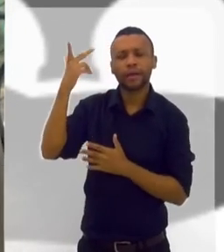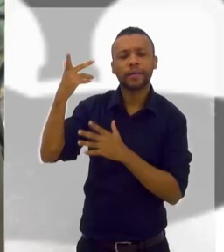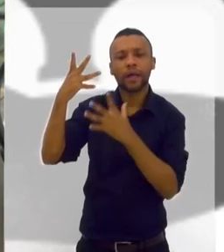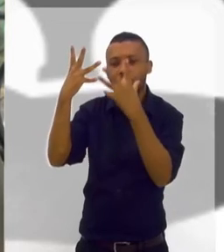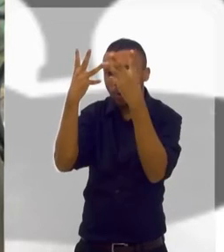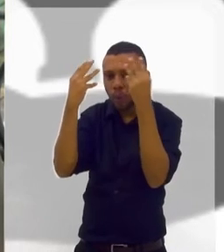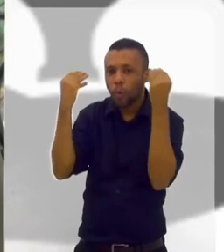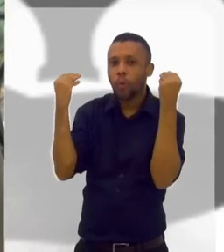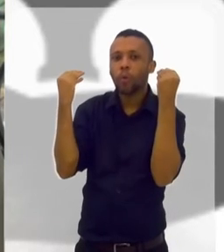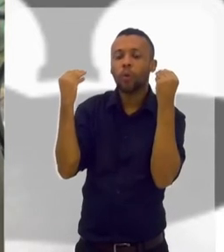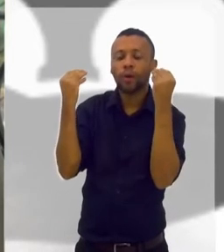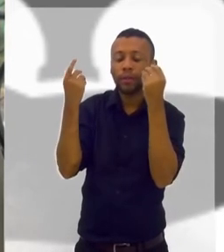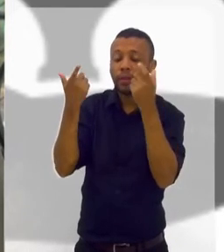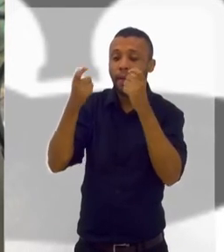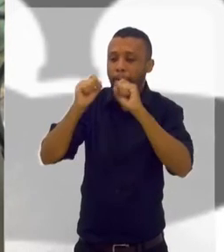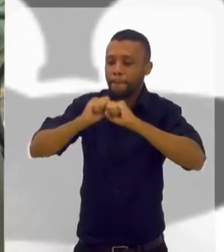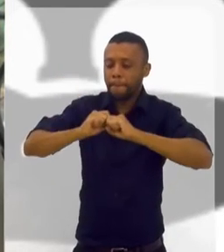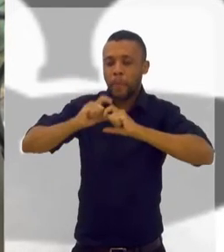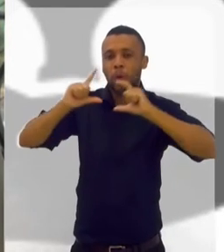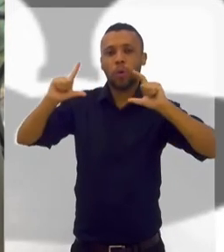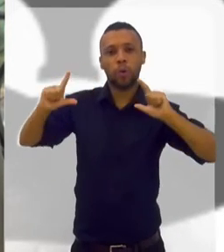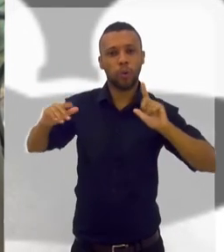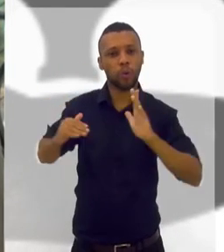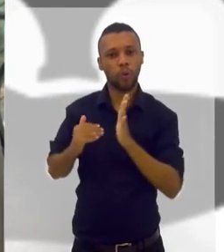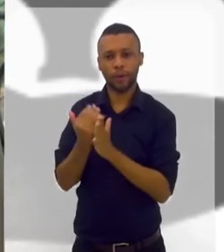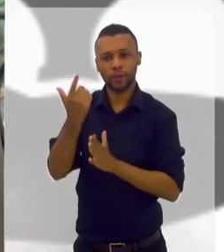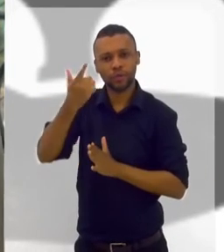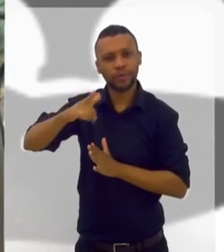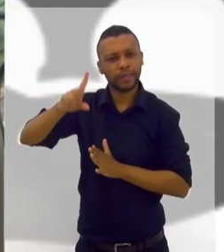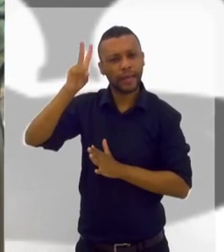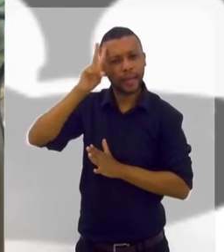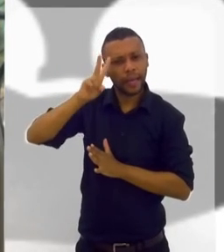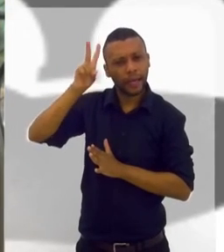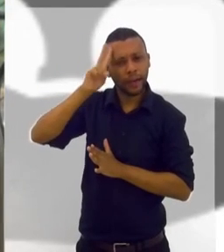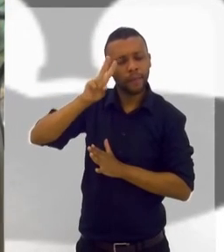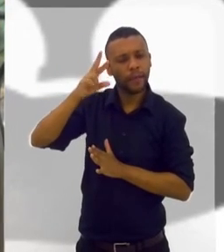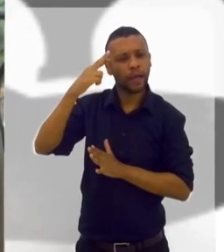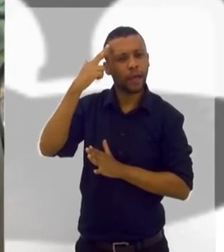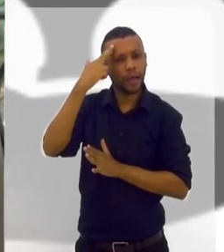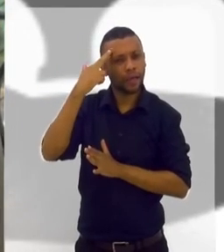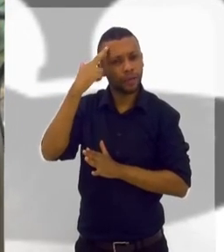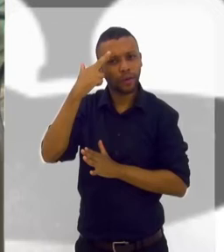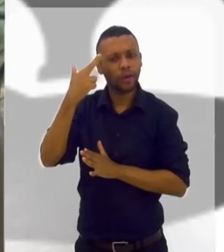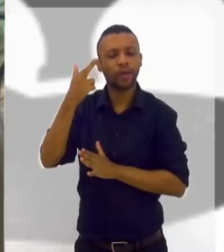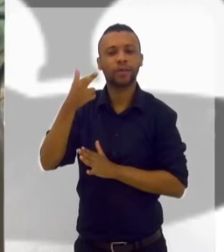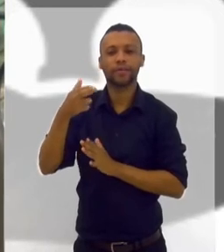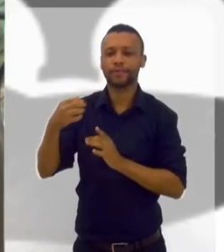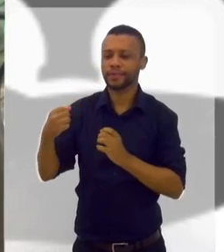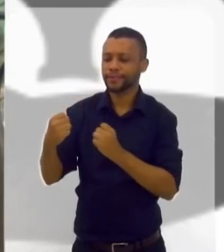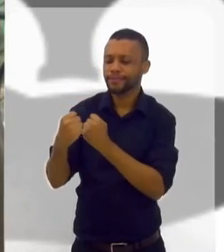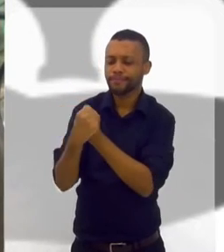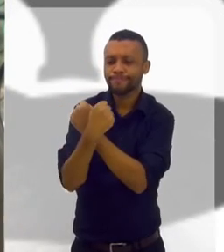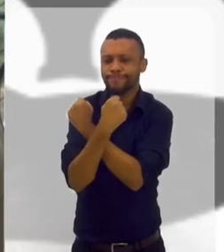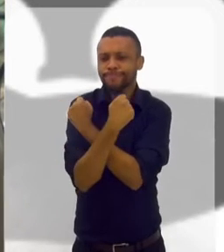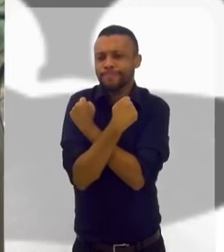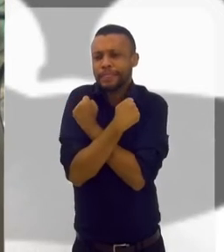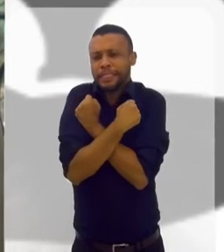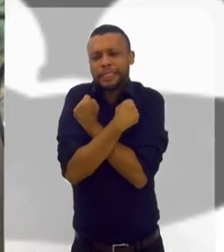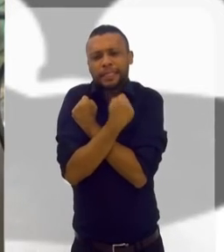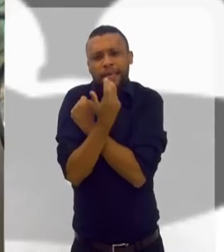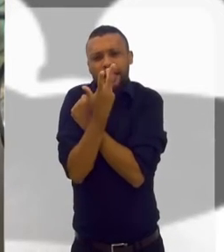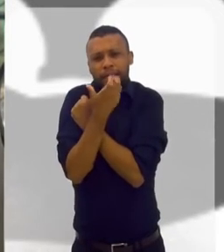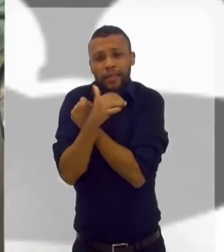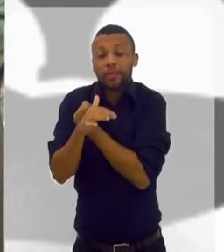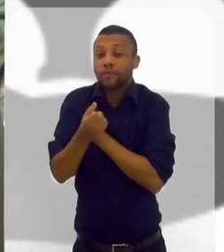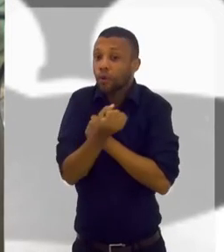esquecido. E esse sonho desperta agora. E você relembra esse sonho. E você aperta essa criança cada